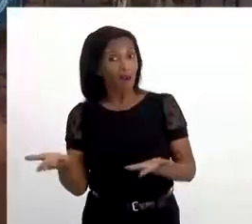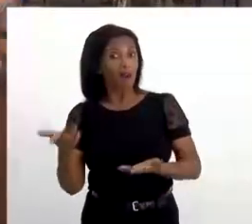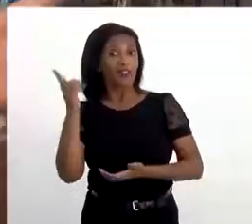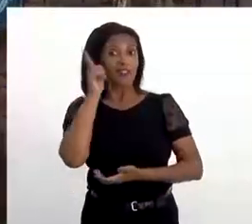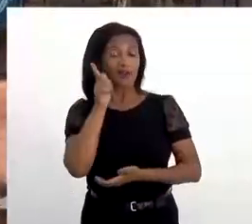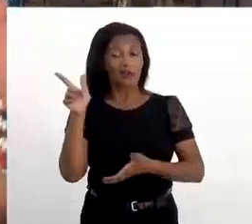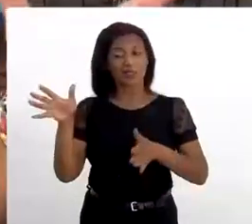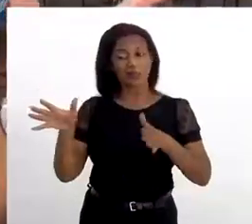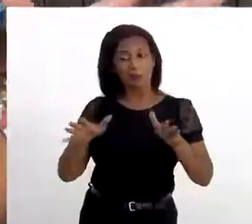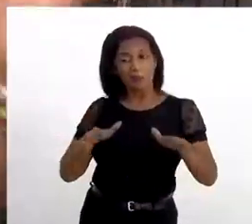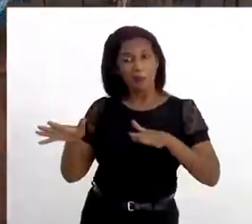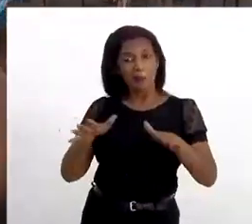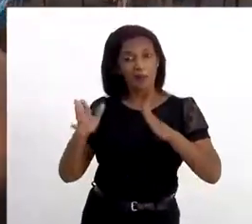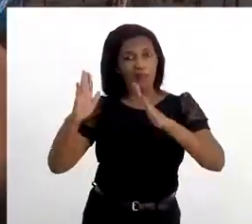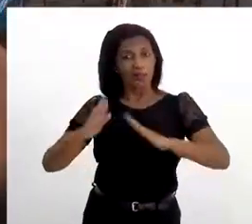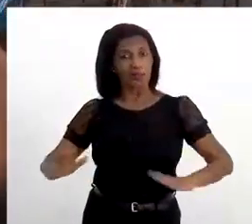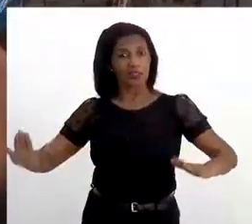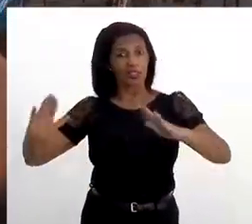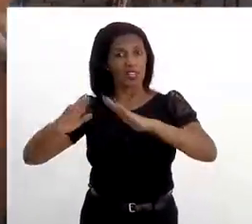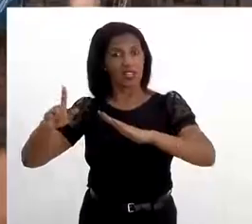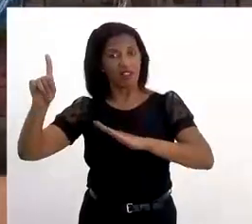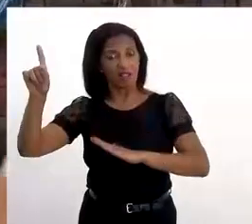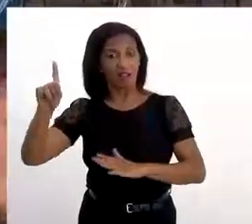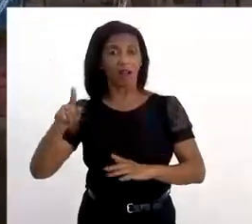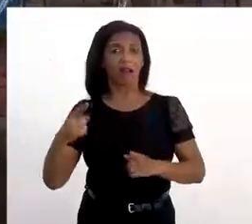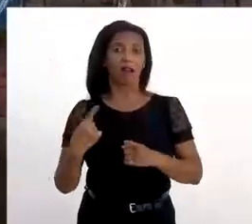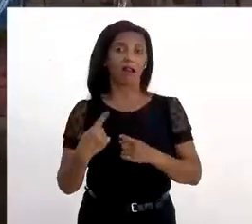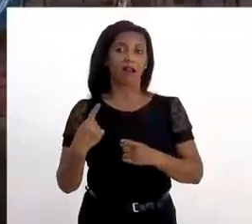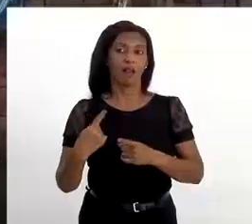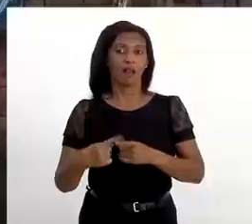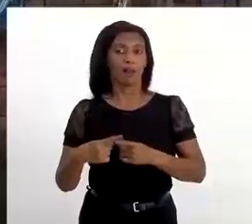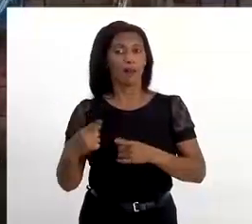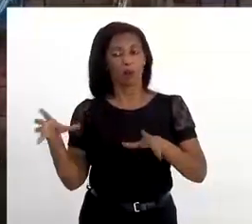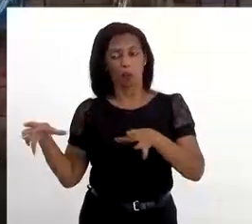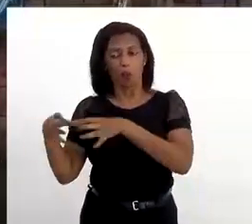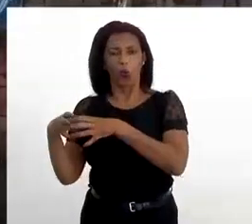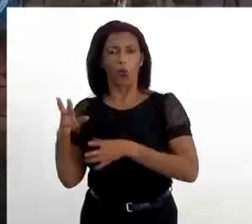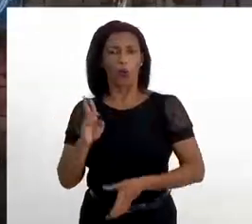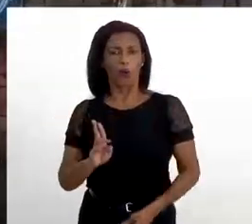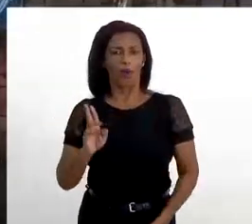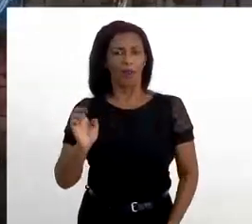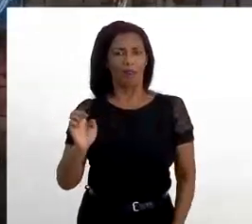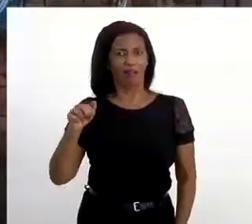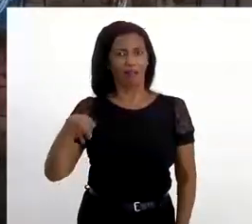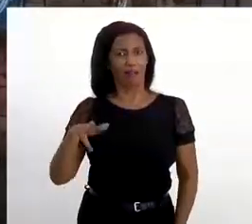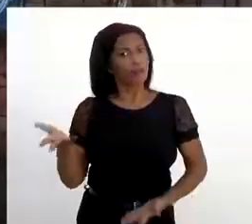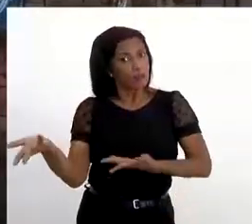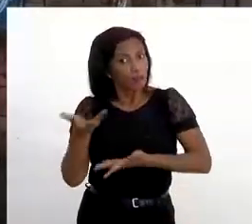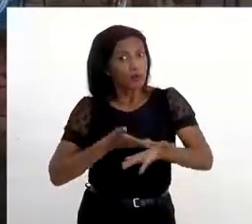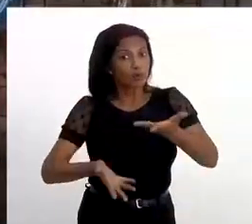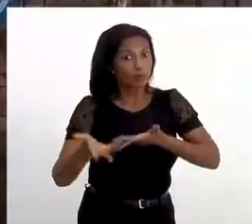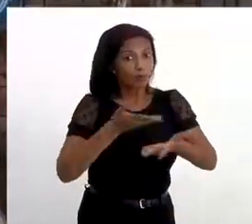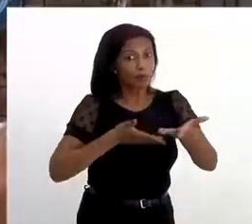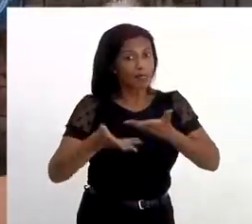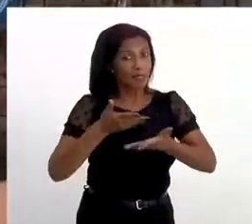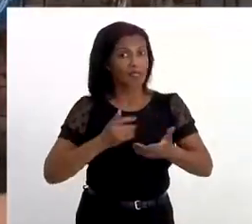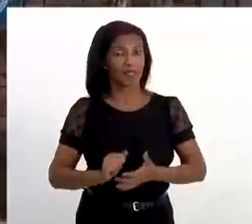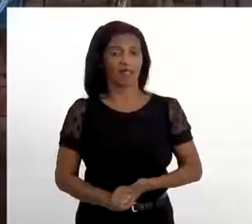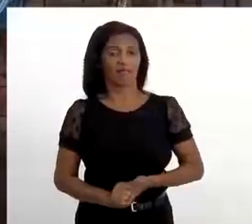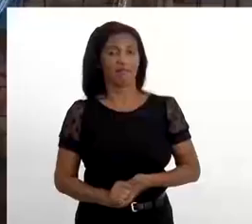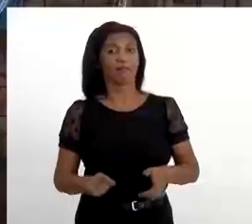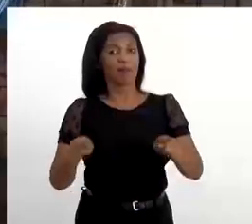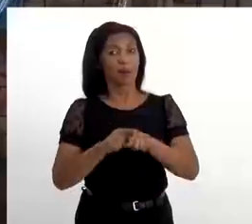conseguindo mobilizar mais os terrenos em Salvador. Para as ações da Renafro. E temos uma grande parceria, muitos terrenos.